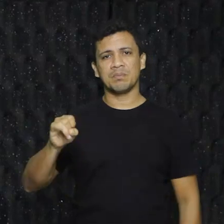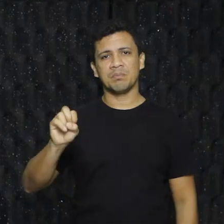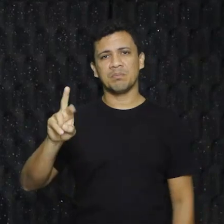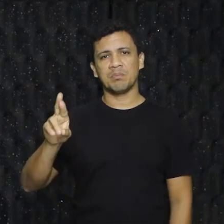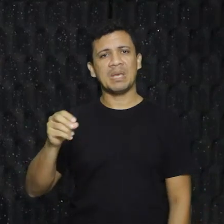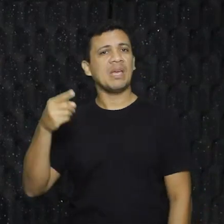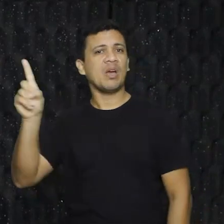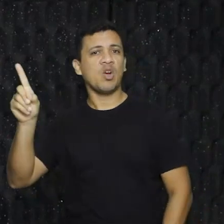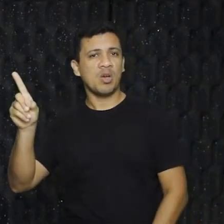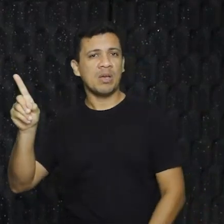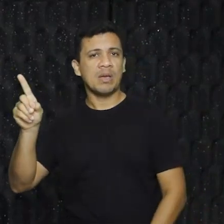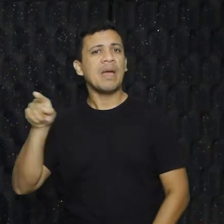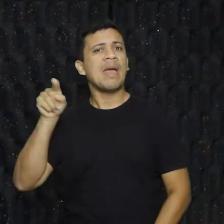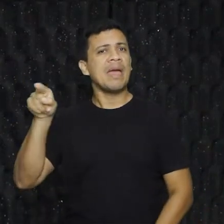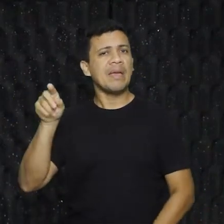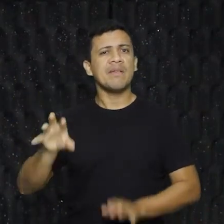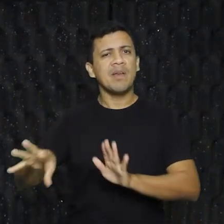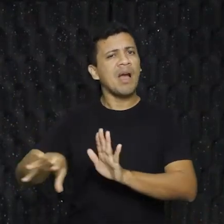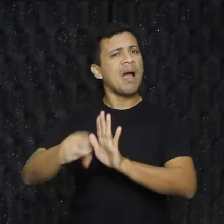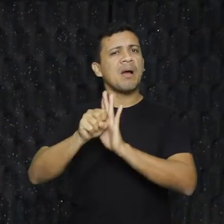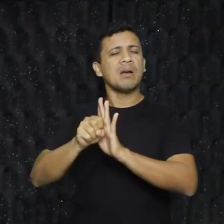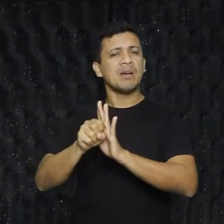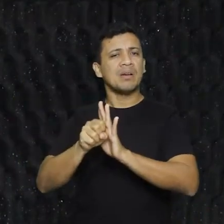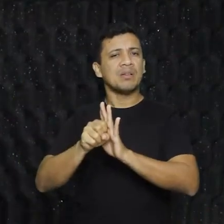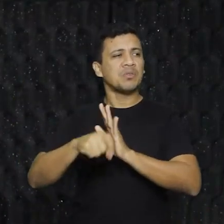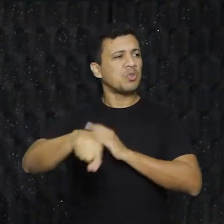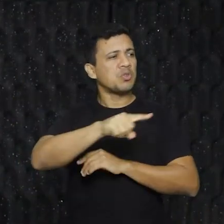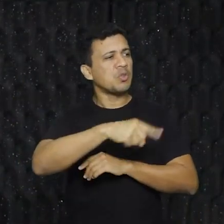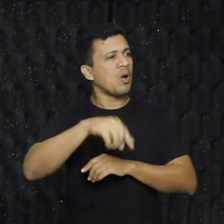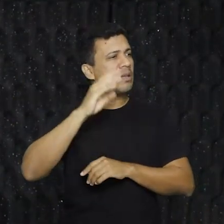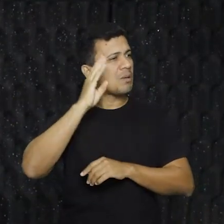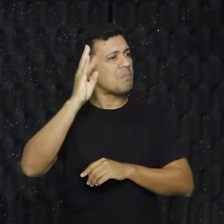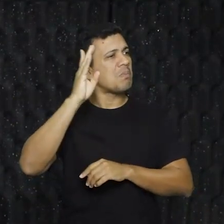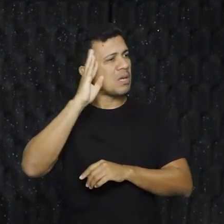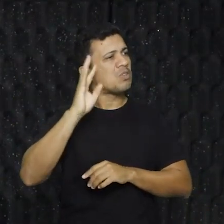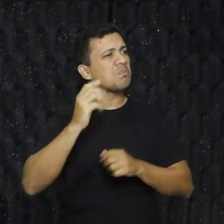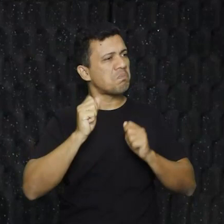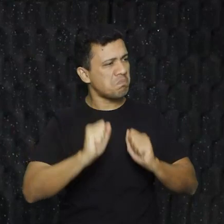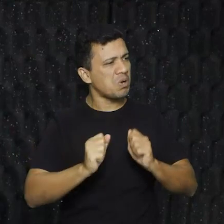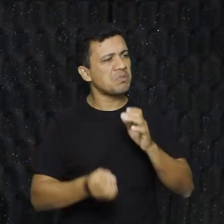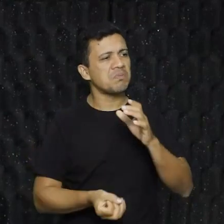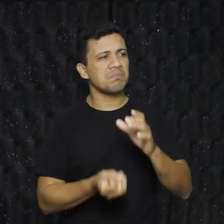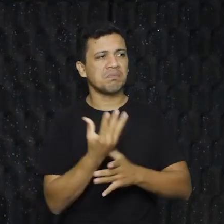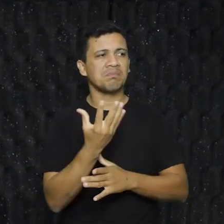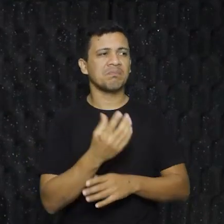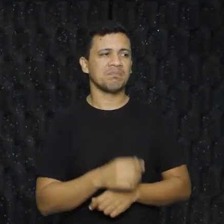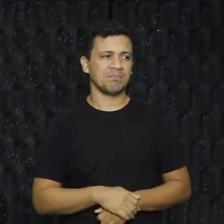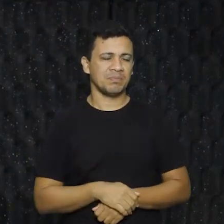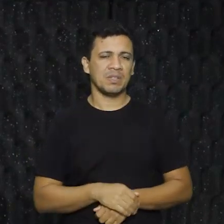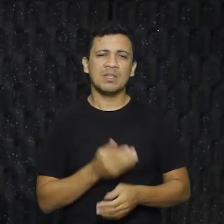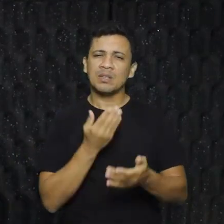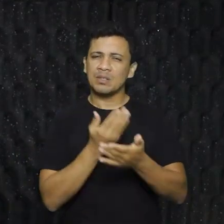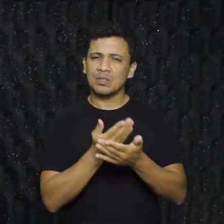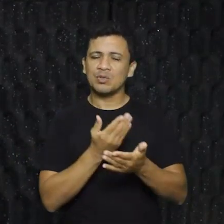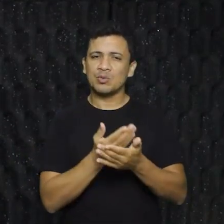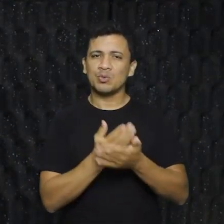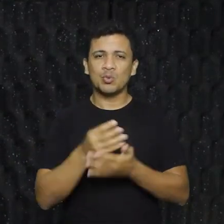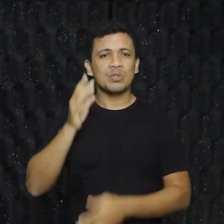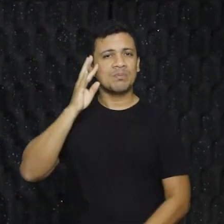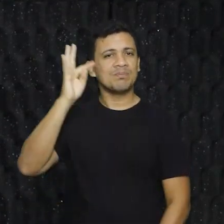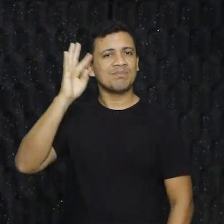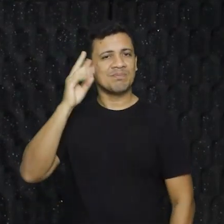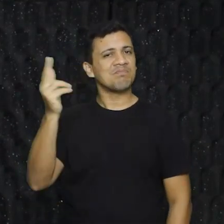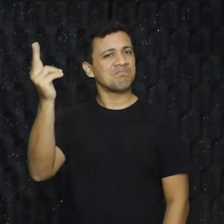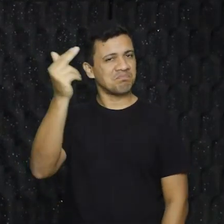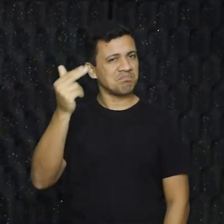de maneira abstrata, o que a mente da gente é capaz de produzir. Estudem mais sobre o surrealismo, é um dos assuntos mais